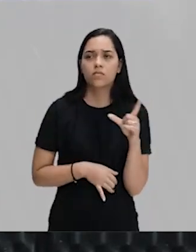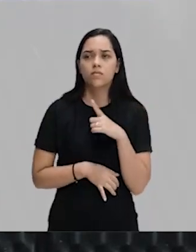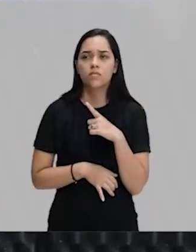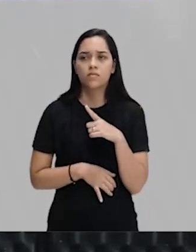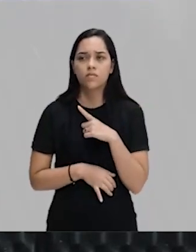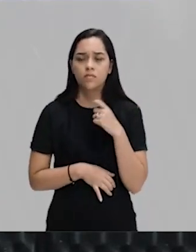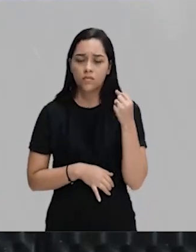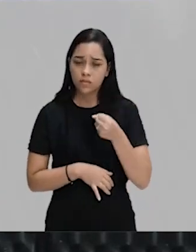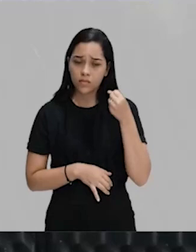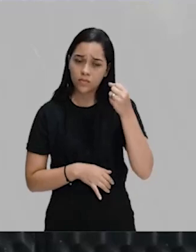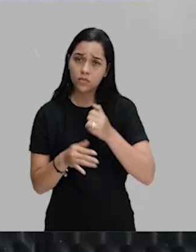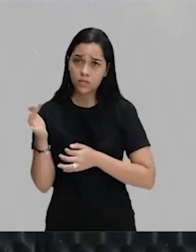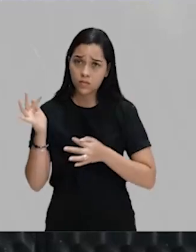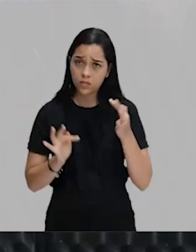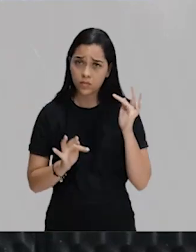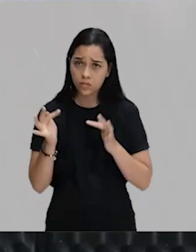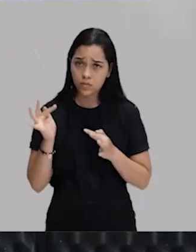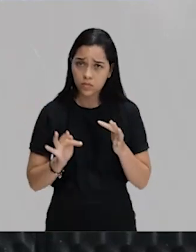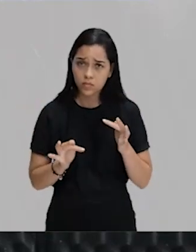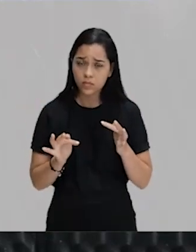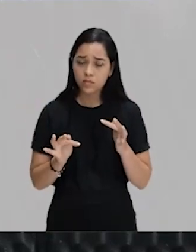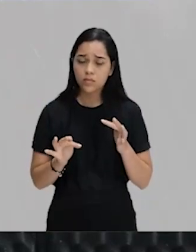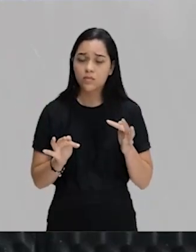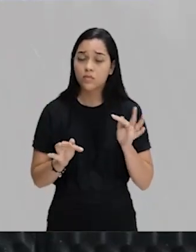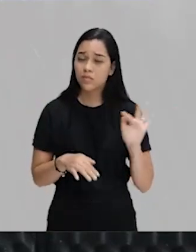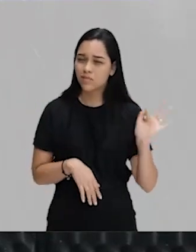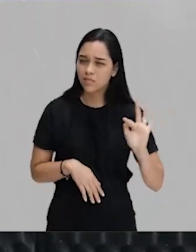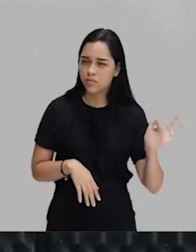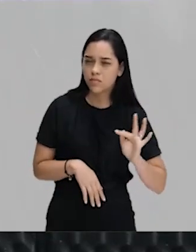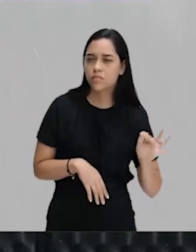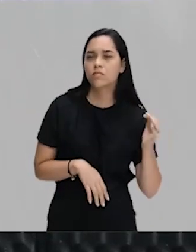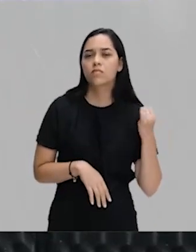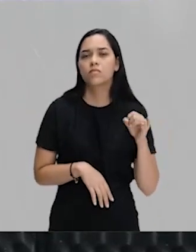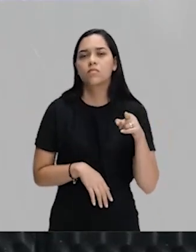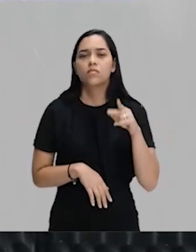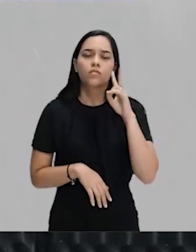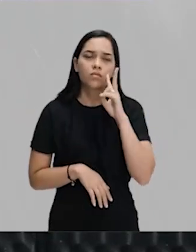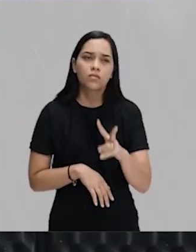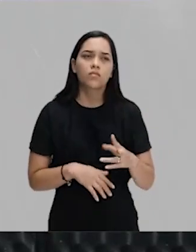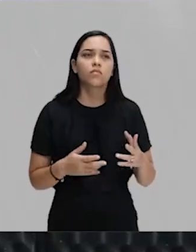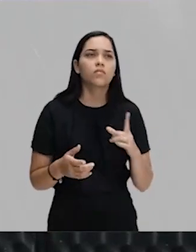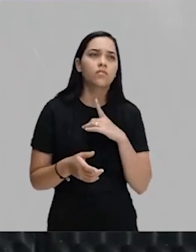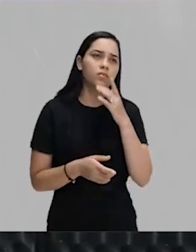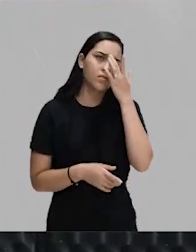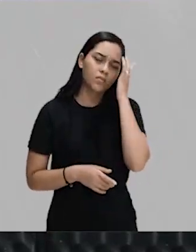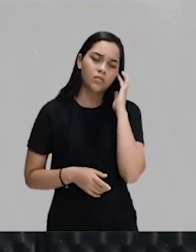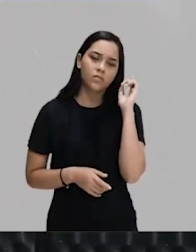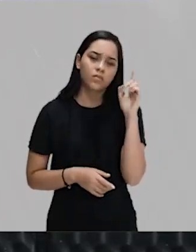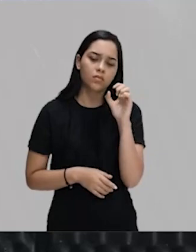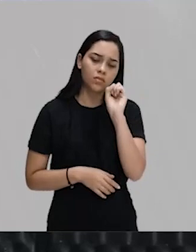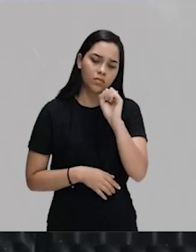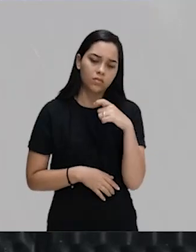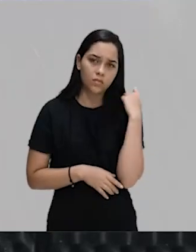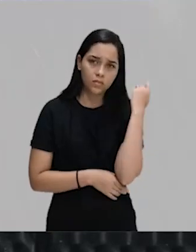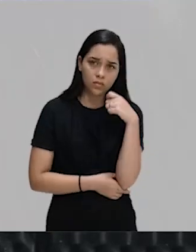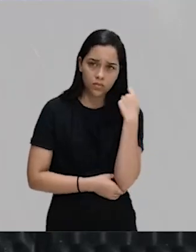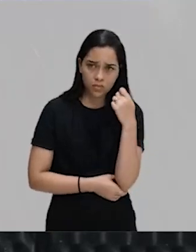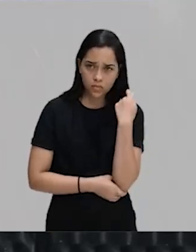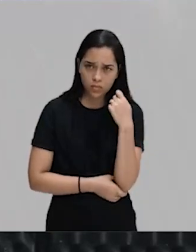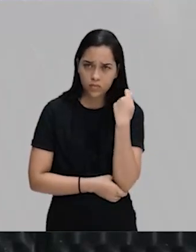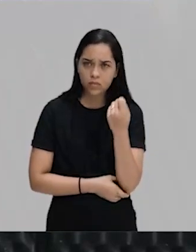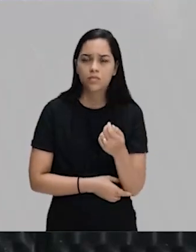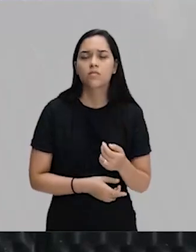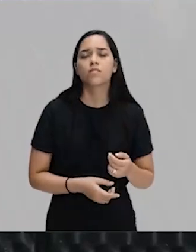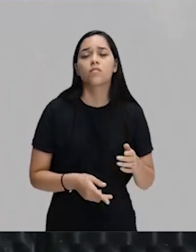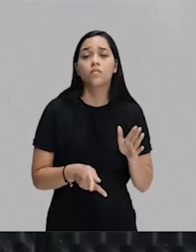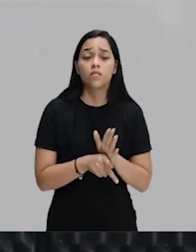lá na Revolução Francesa. Se você olha para, por exemplo, os republicanos do Rio Grande do Sul, os